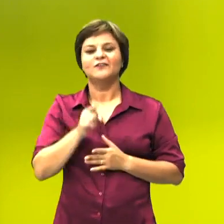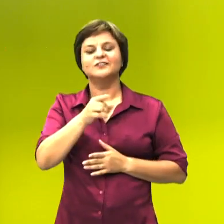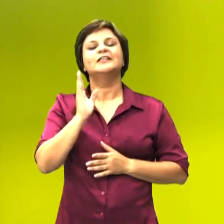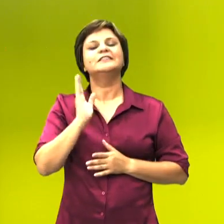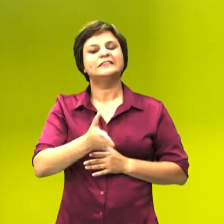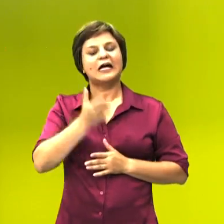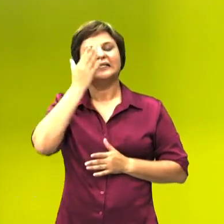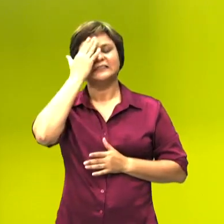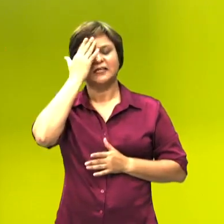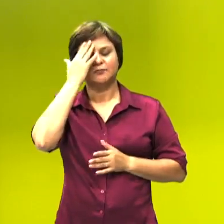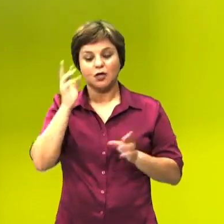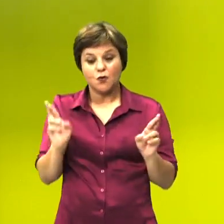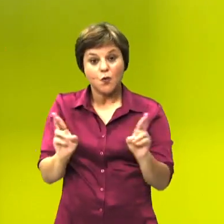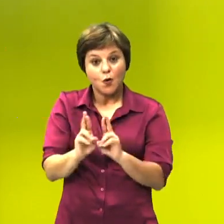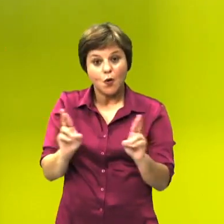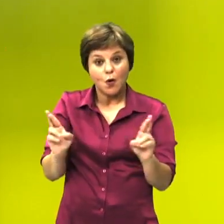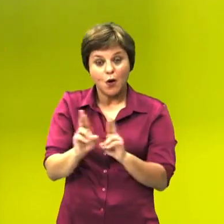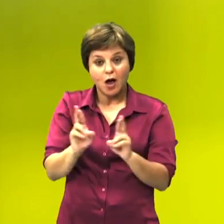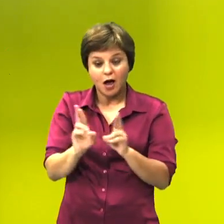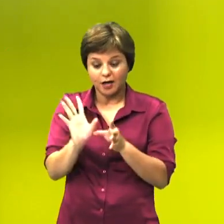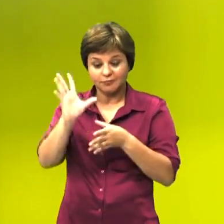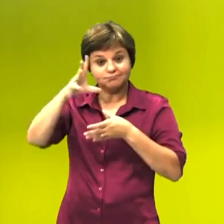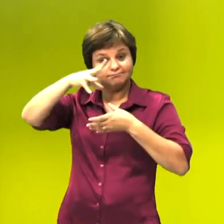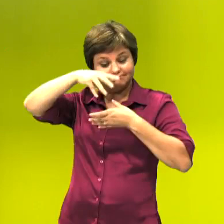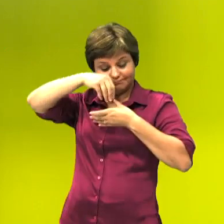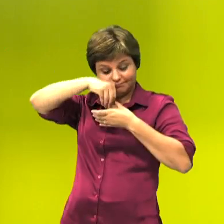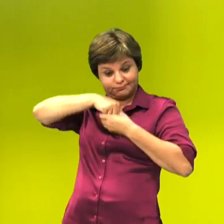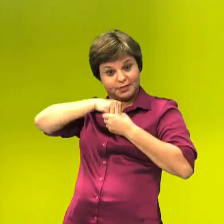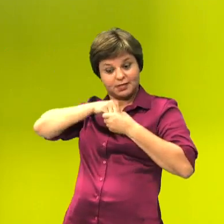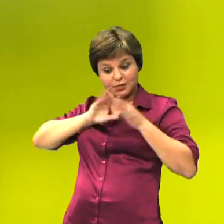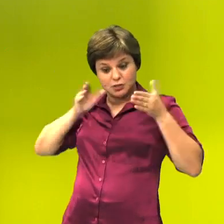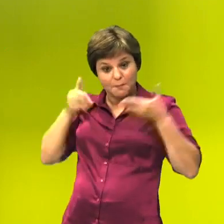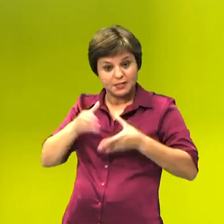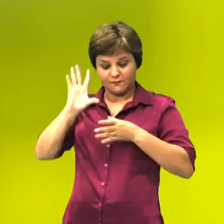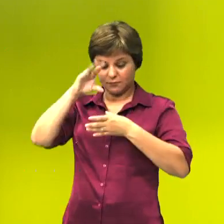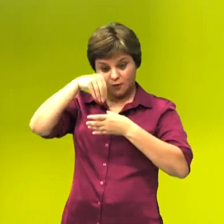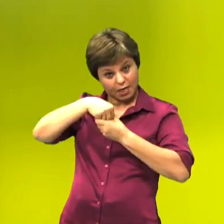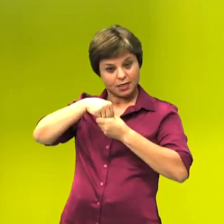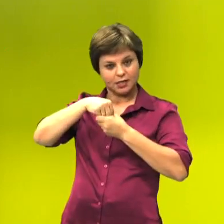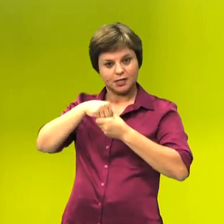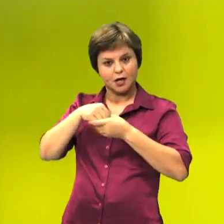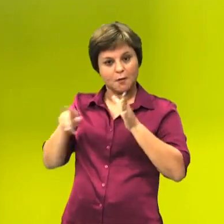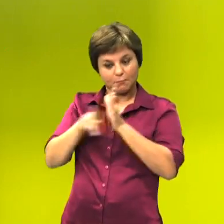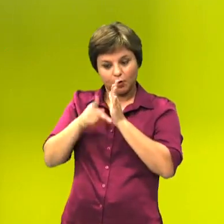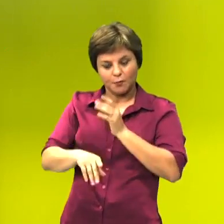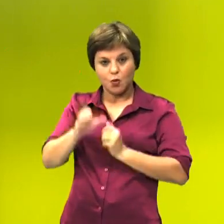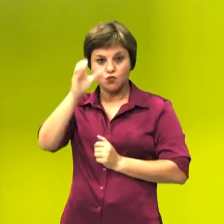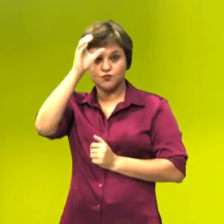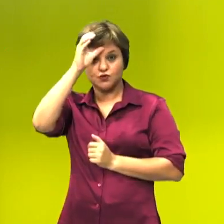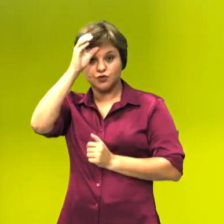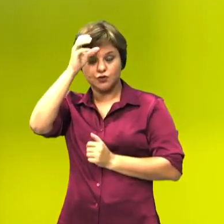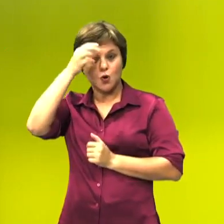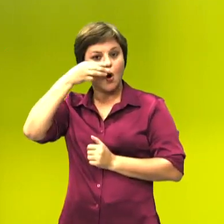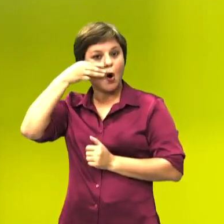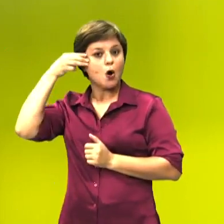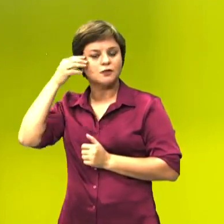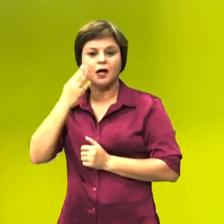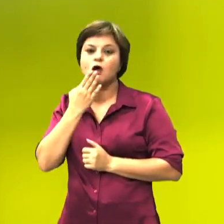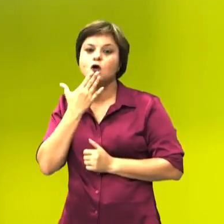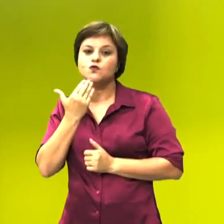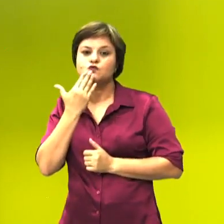saber que ele tem uma relação intra-específica com o tio dele. E essa relação é